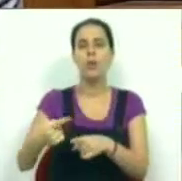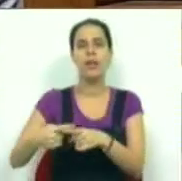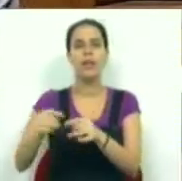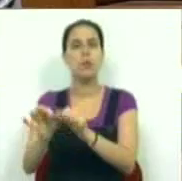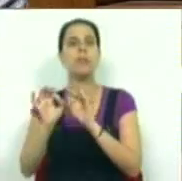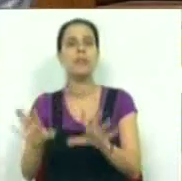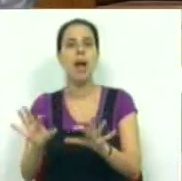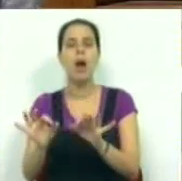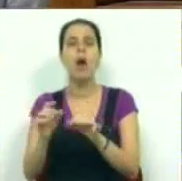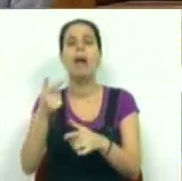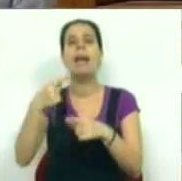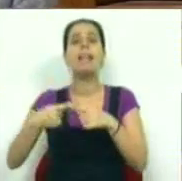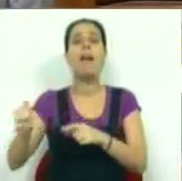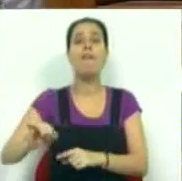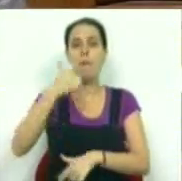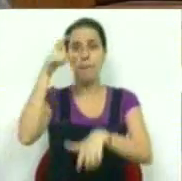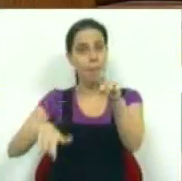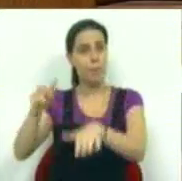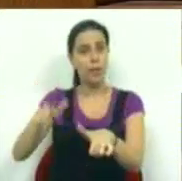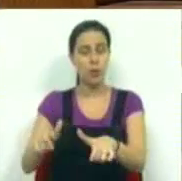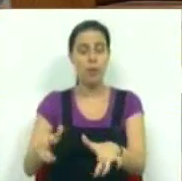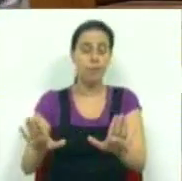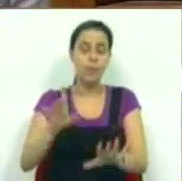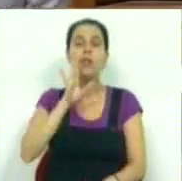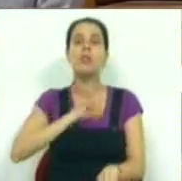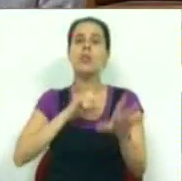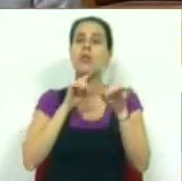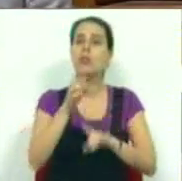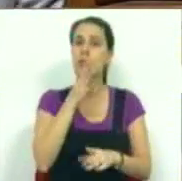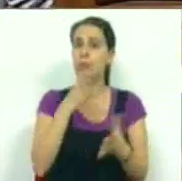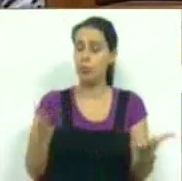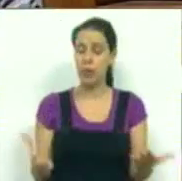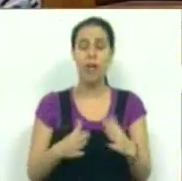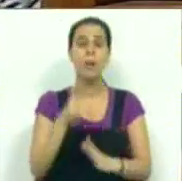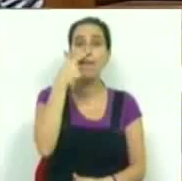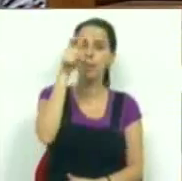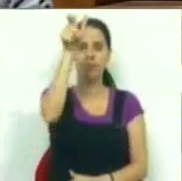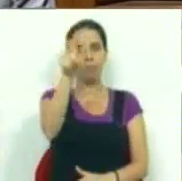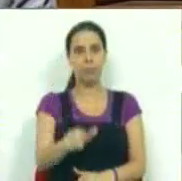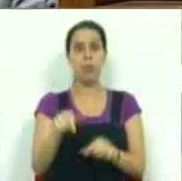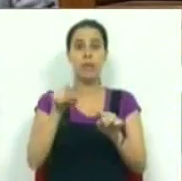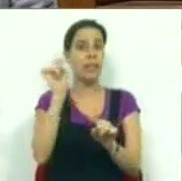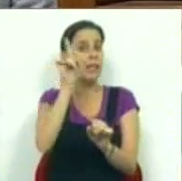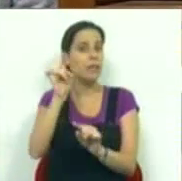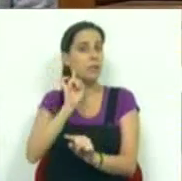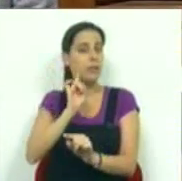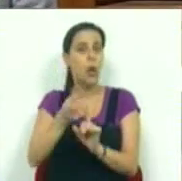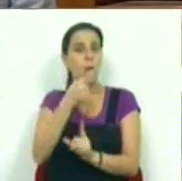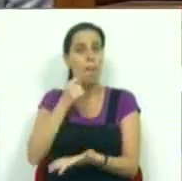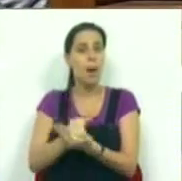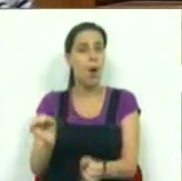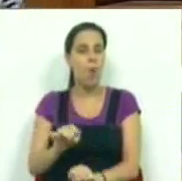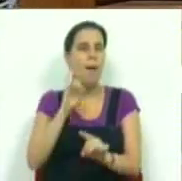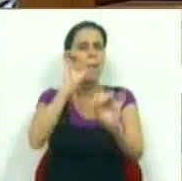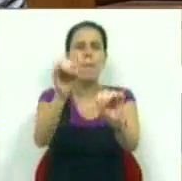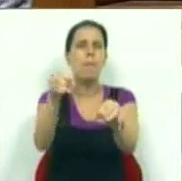interesse comum, o interesse dos cidadãos. E, senhoras e senhores deputados, o cidadão é, nesta questão concreta dos genéricos,